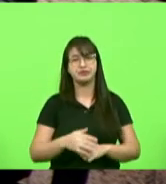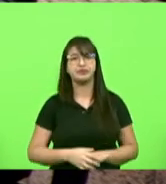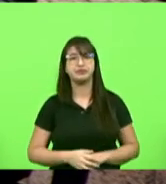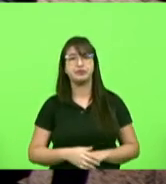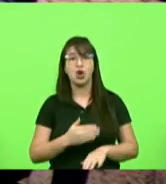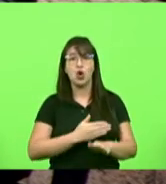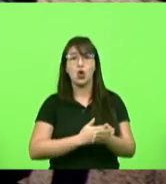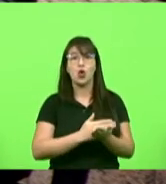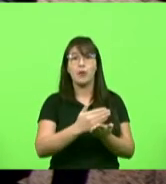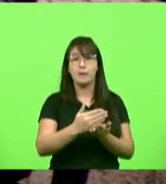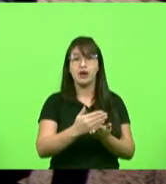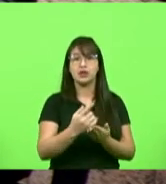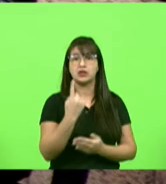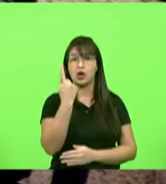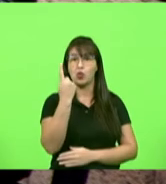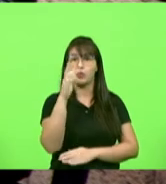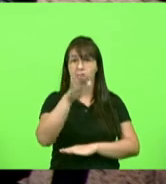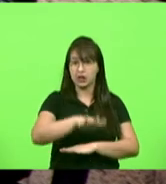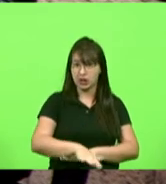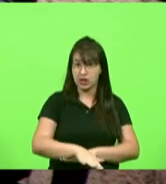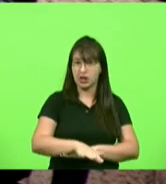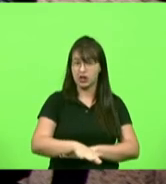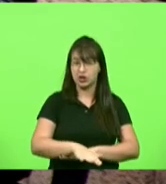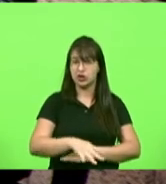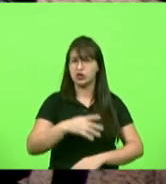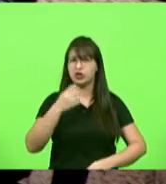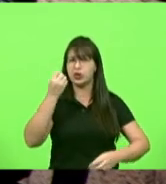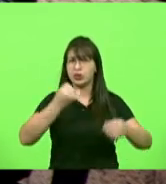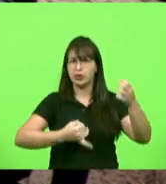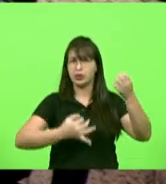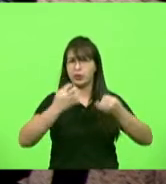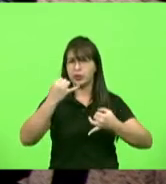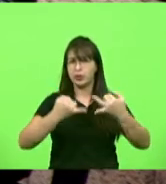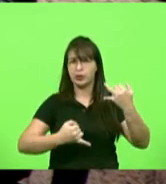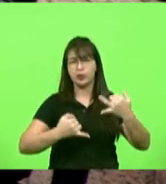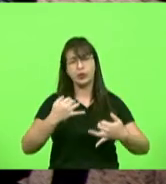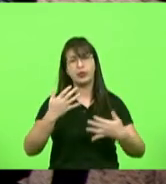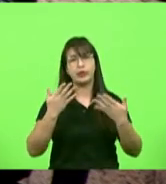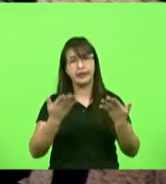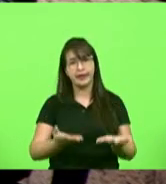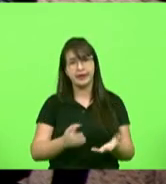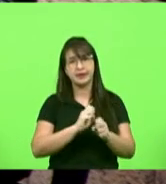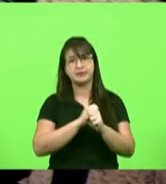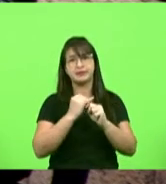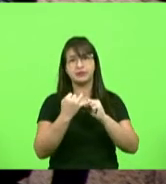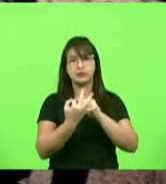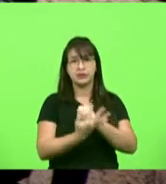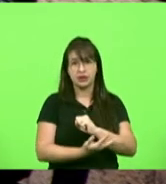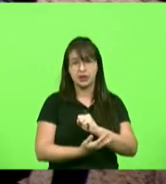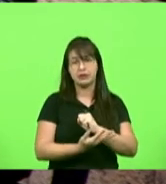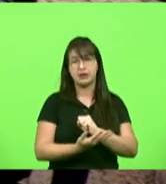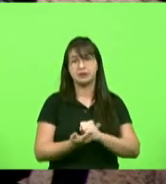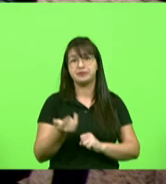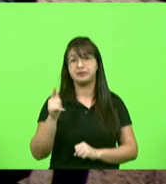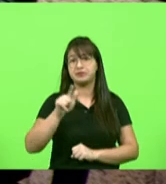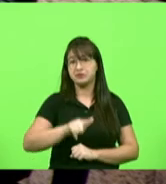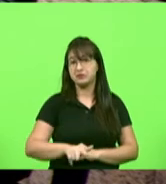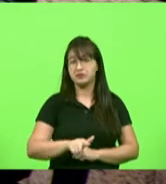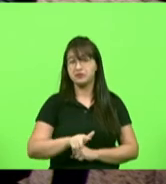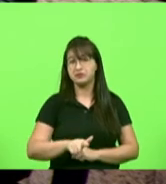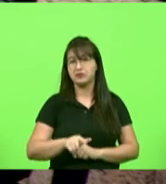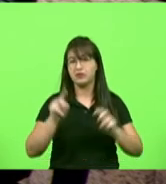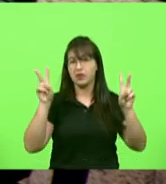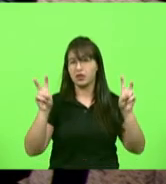horas ou a 1 hora da tarde falando justamente sobre essa situação da pandemia e também esses assuntos